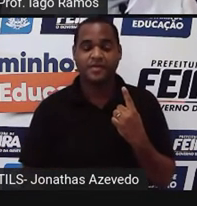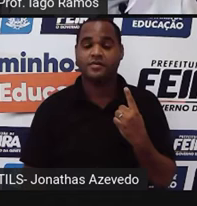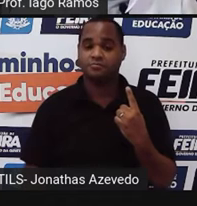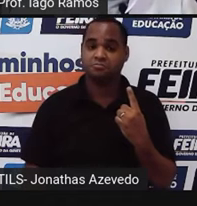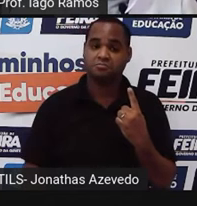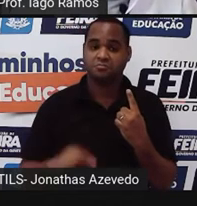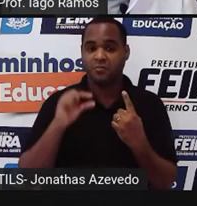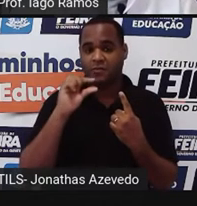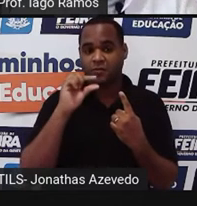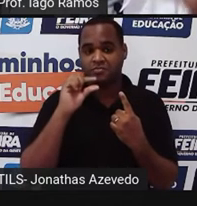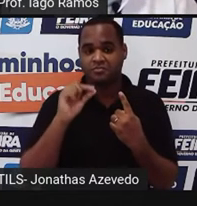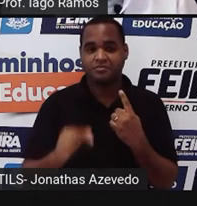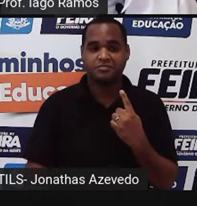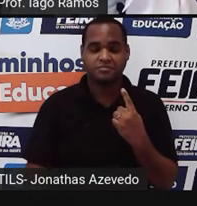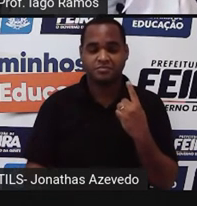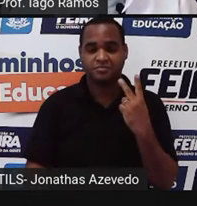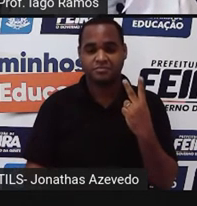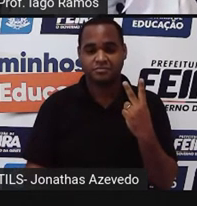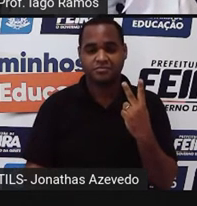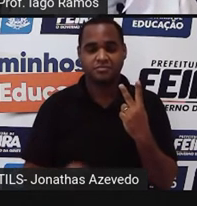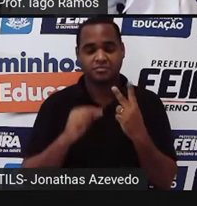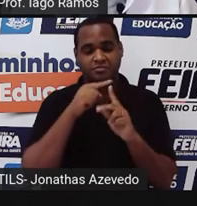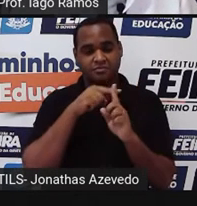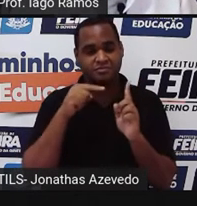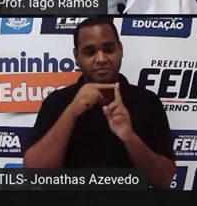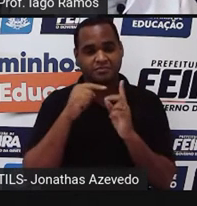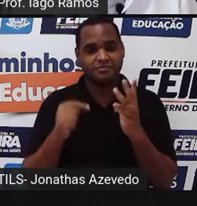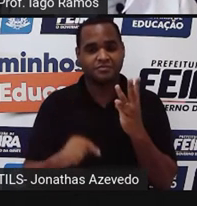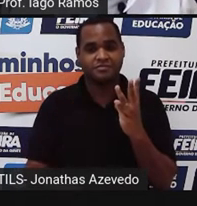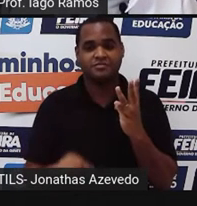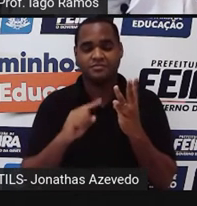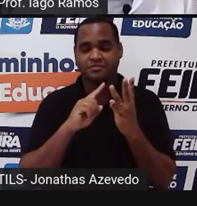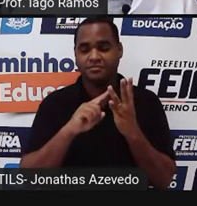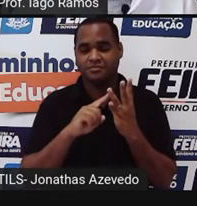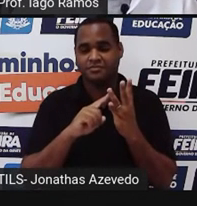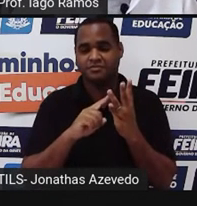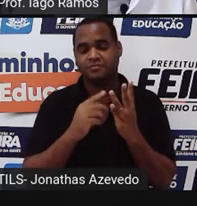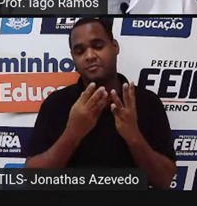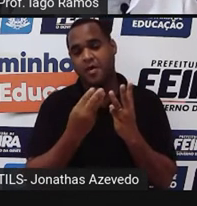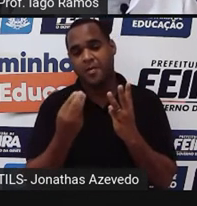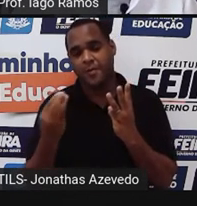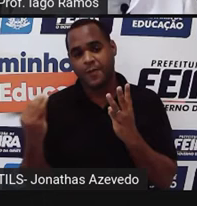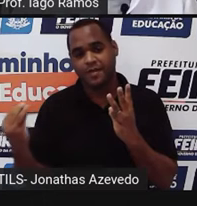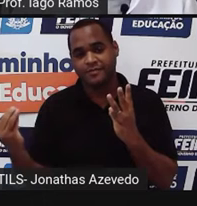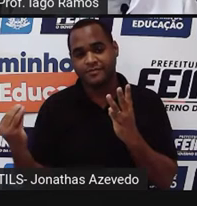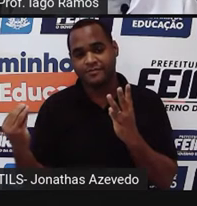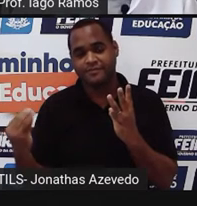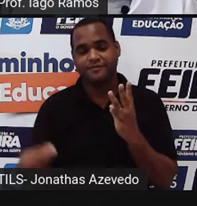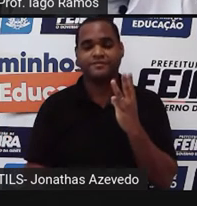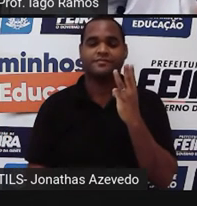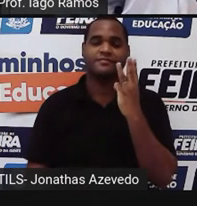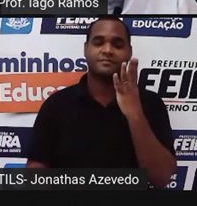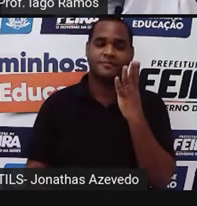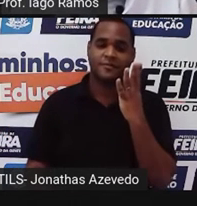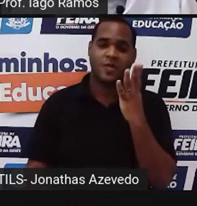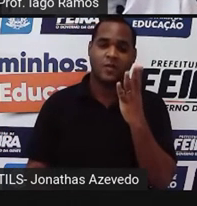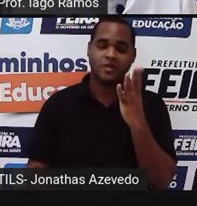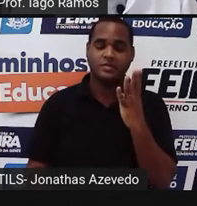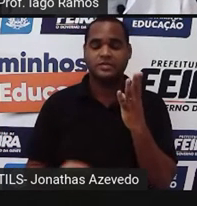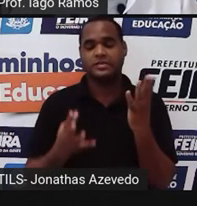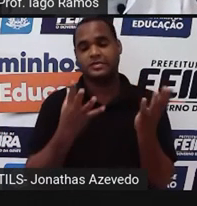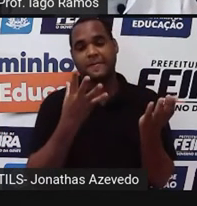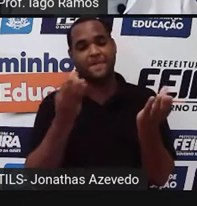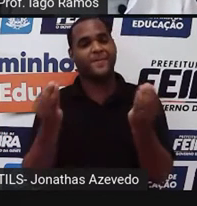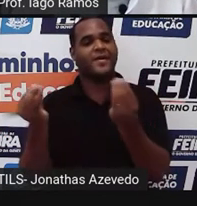você acha que entendeu pouco, número dois, se você acha que entendeu metade, número três, se você acha que entendeu a maioria, ou número